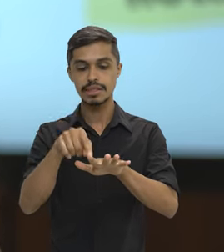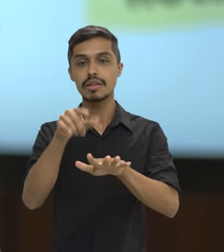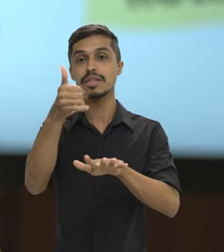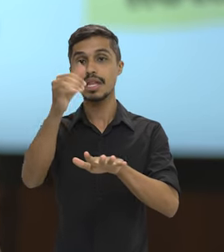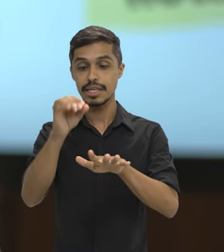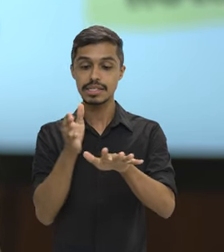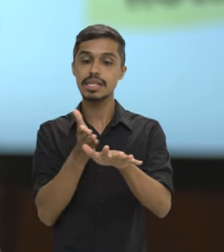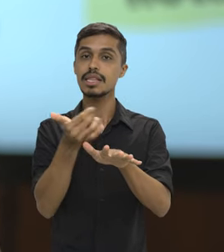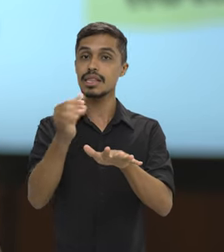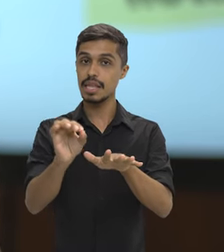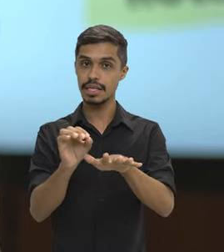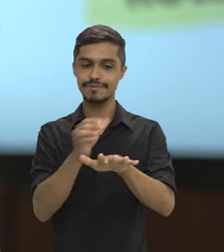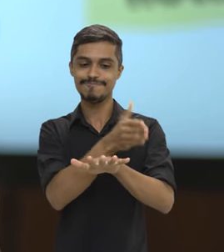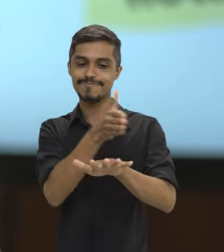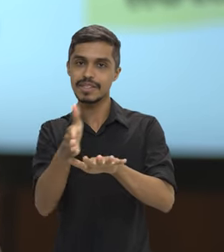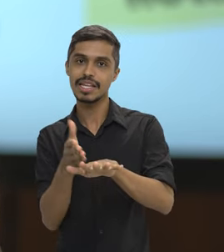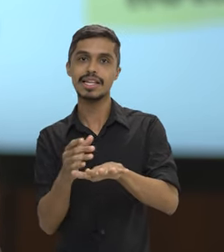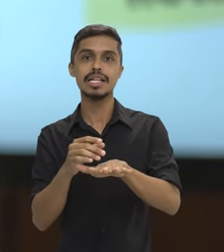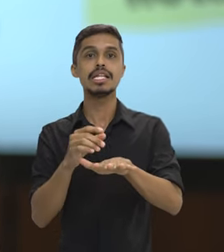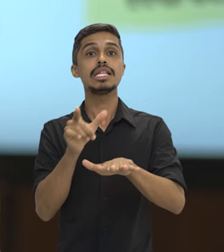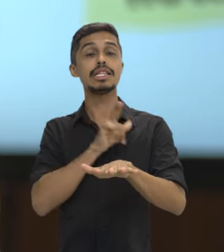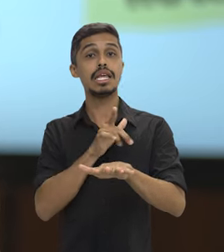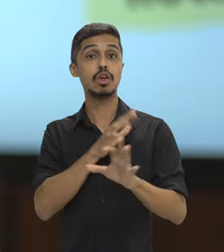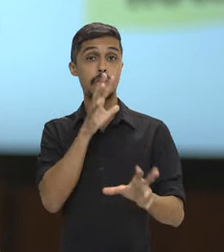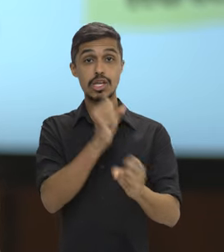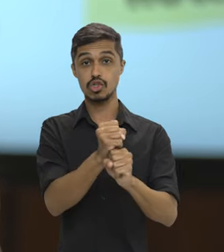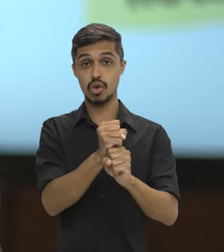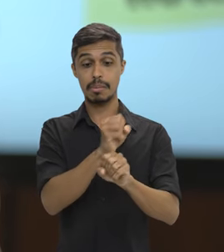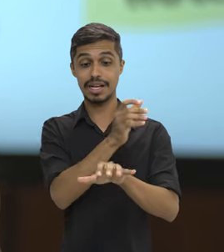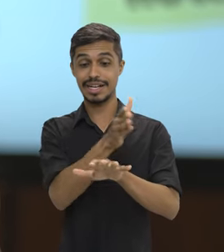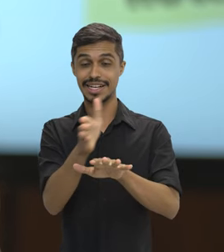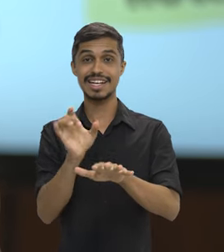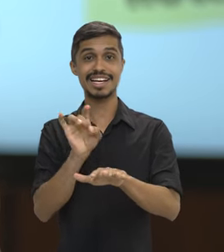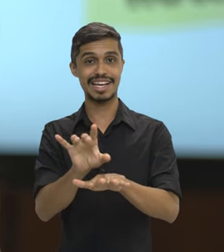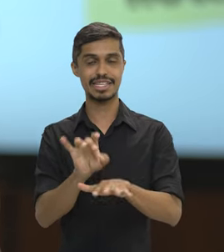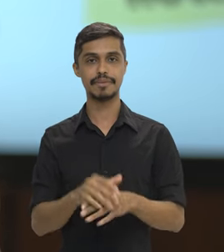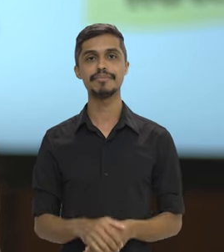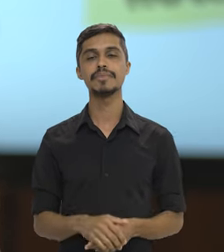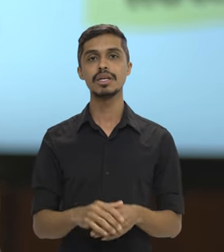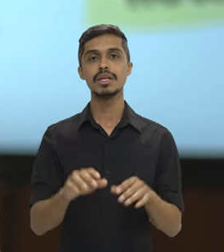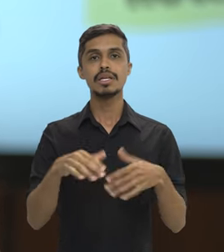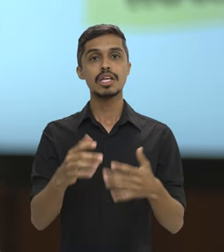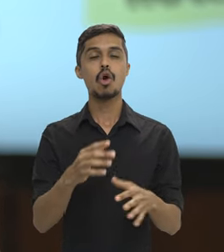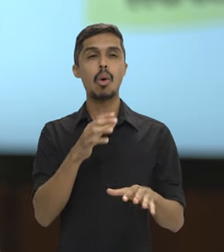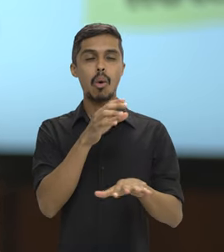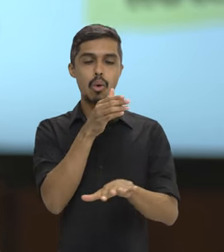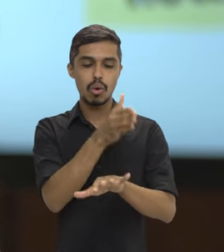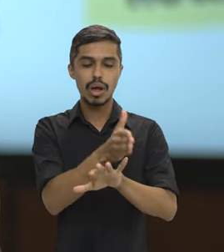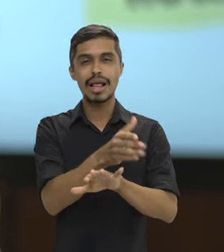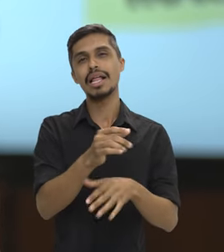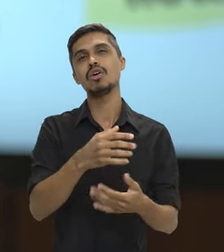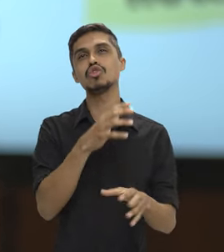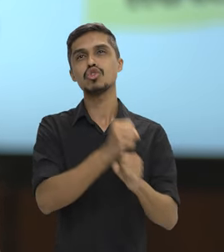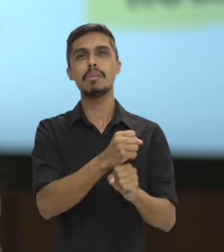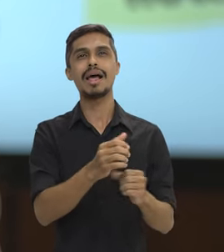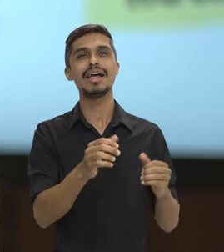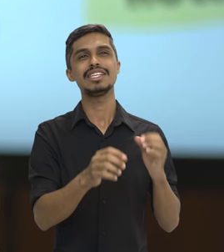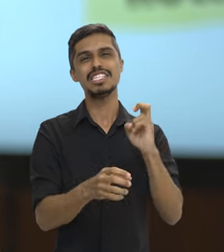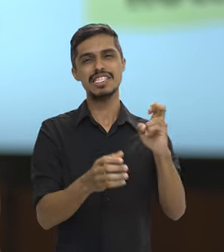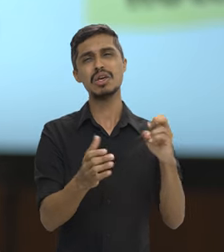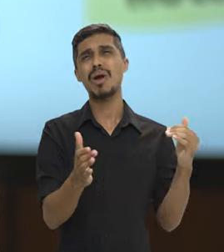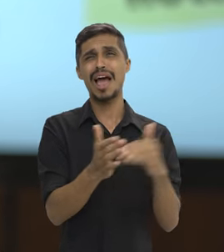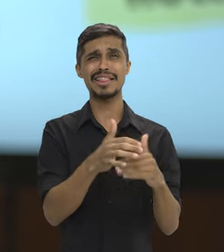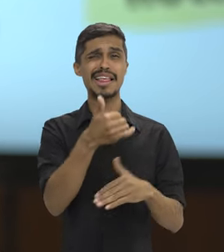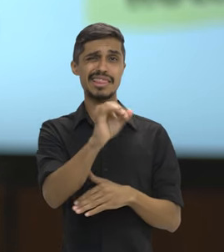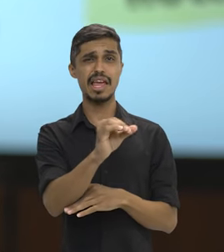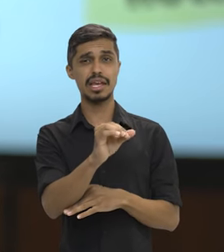eixo temático vai poder ter um peso, tá? Sendo que o peso máximo é 5 e o máximo que o somatório